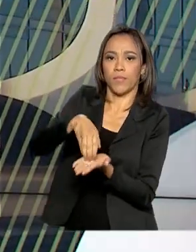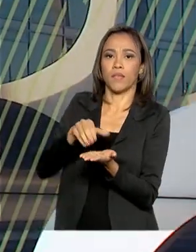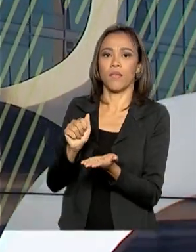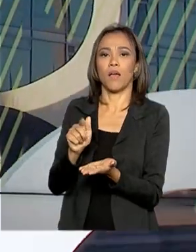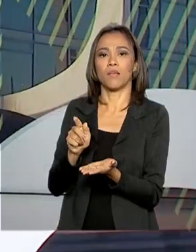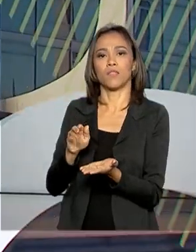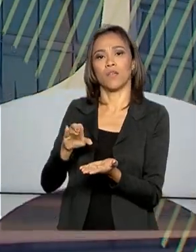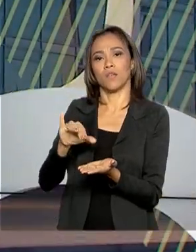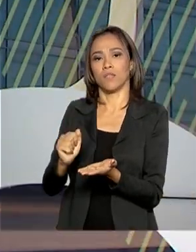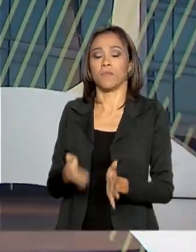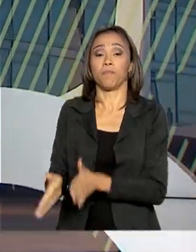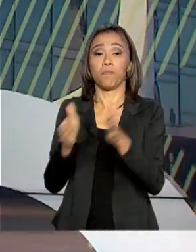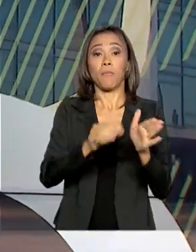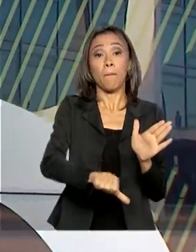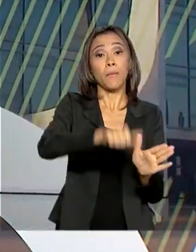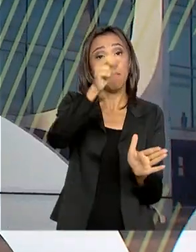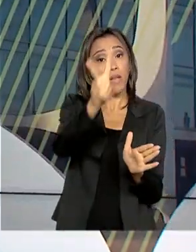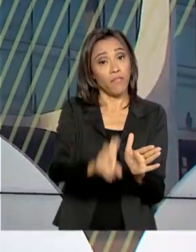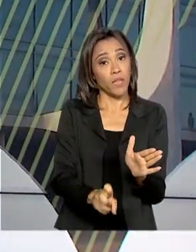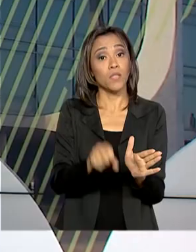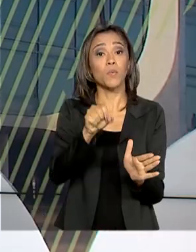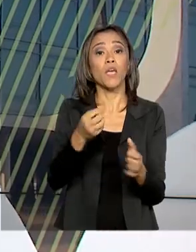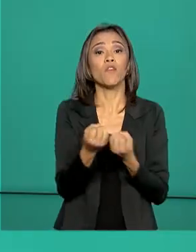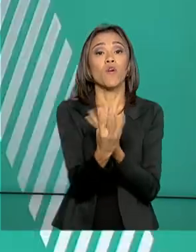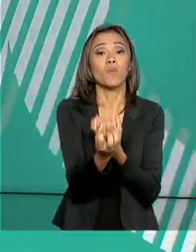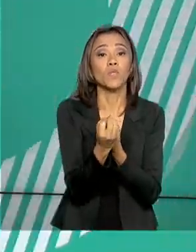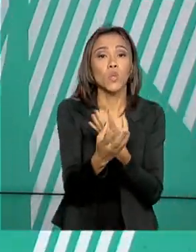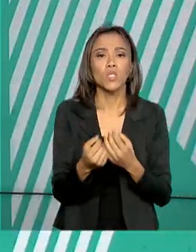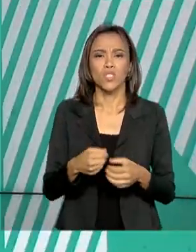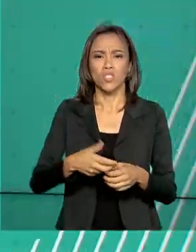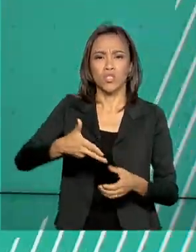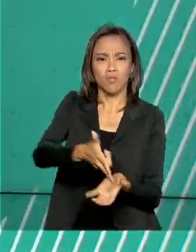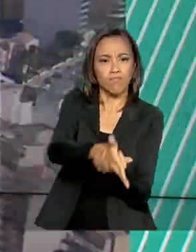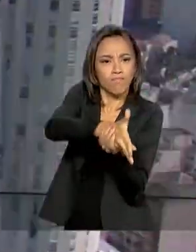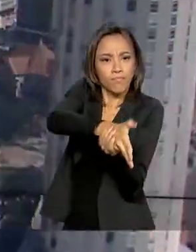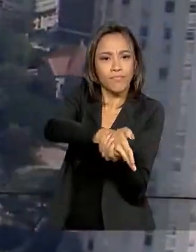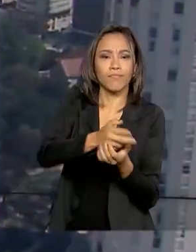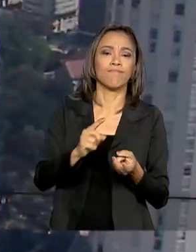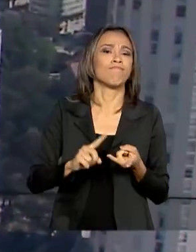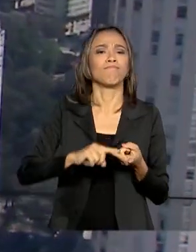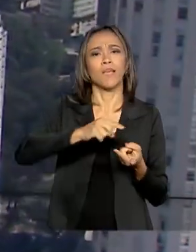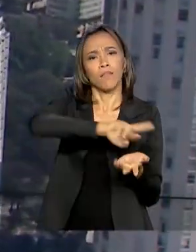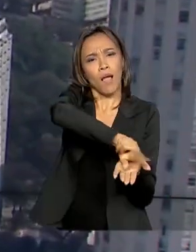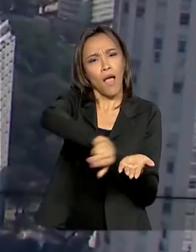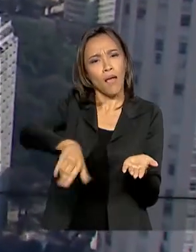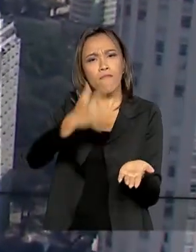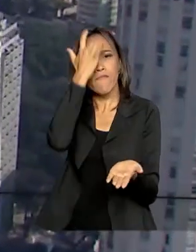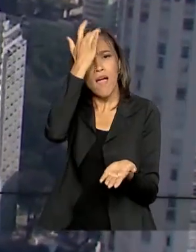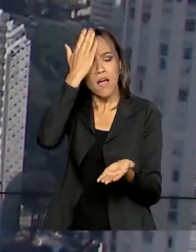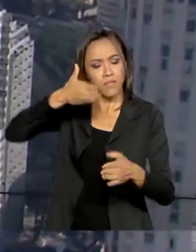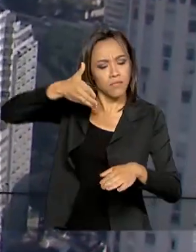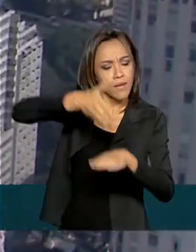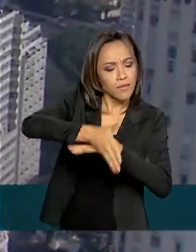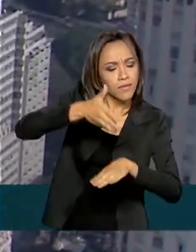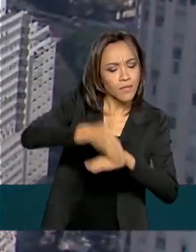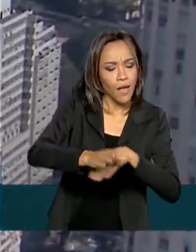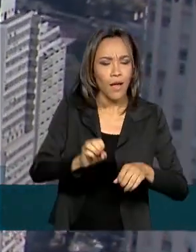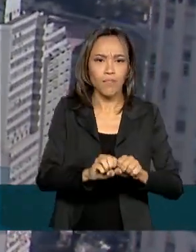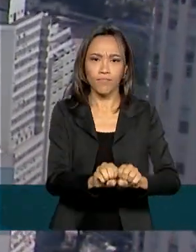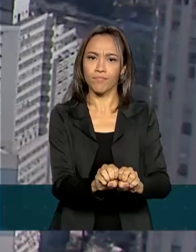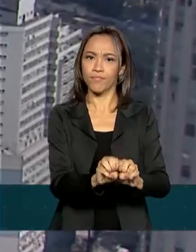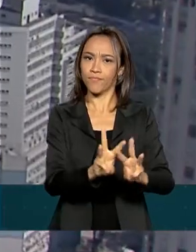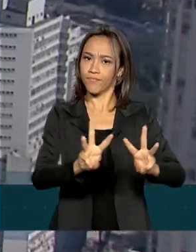as informações sobre homicídios de todo o país estarão disponíveis para consulta de forma fácil e transparente na